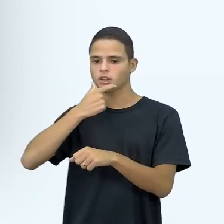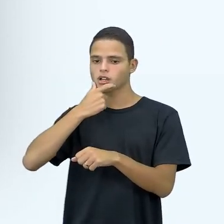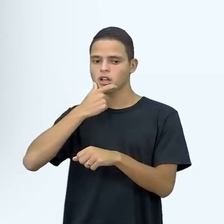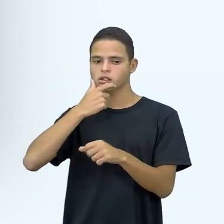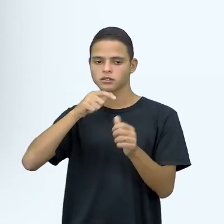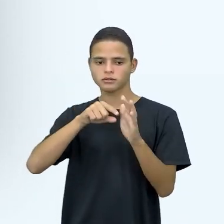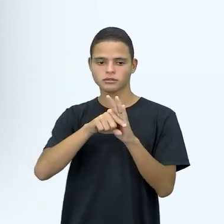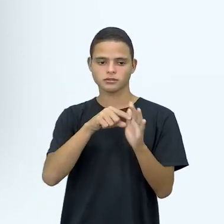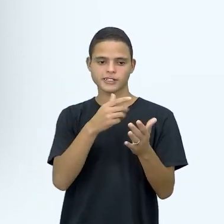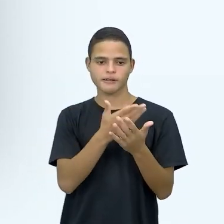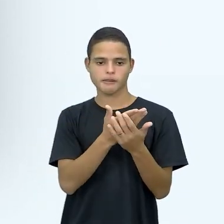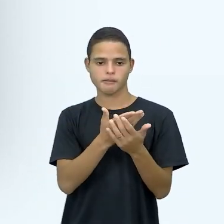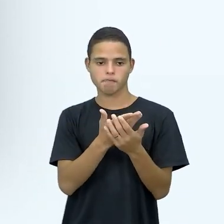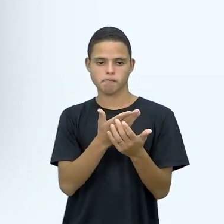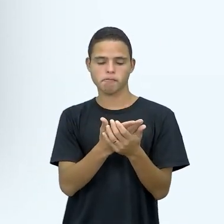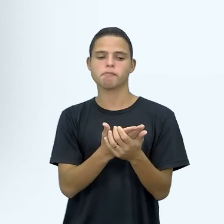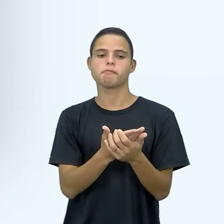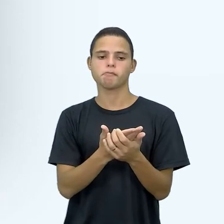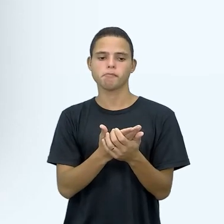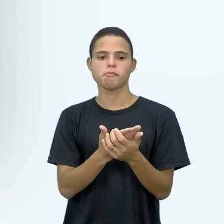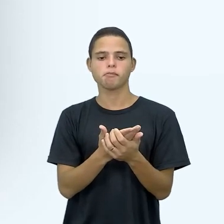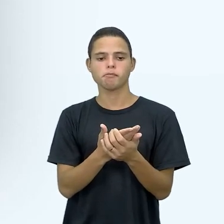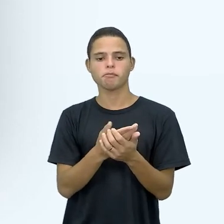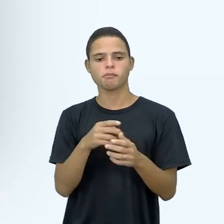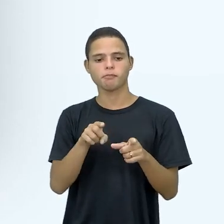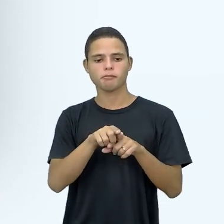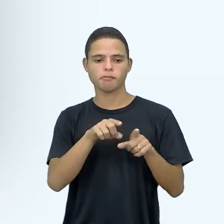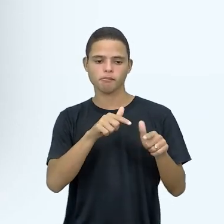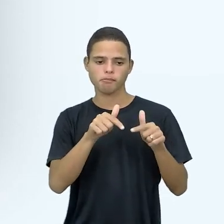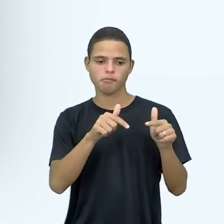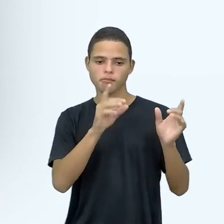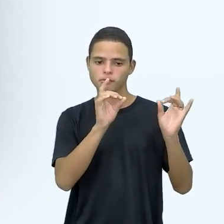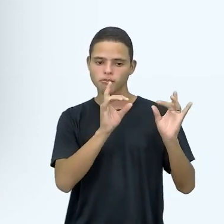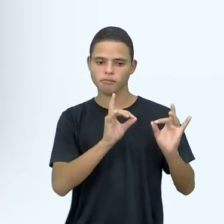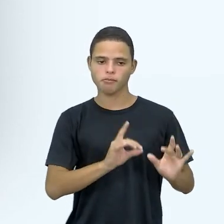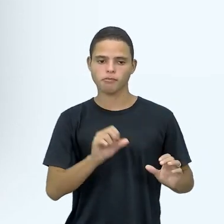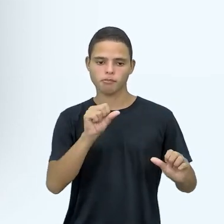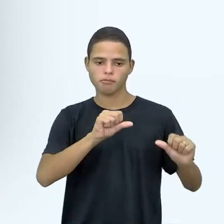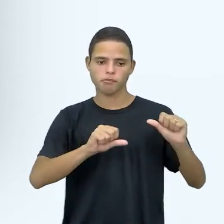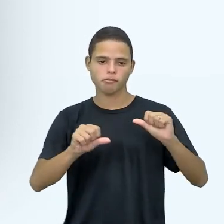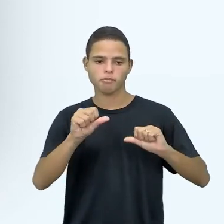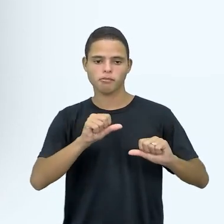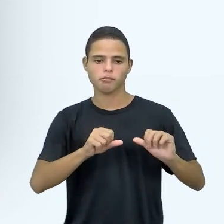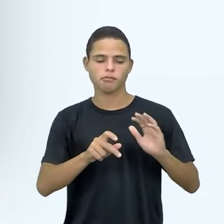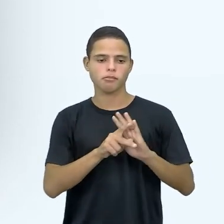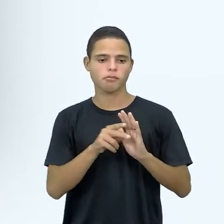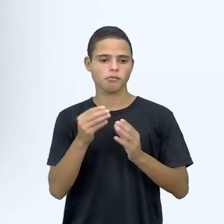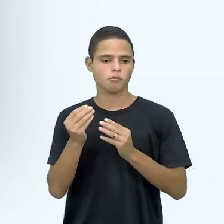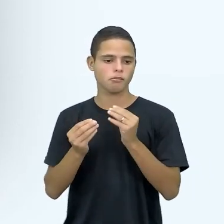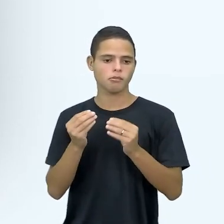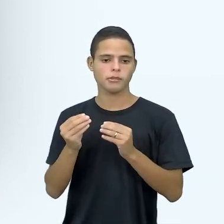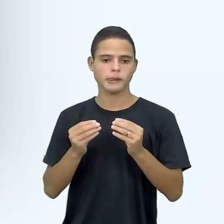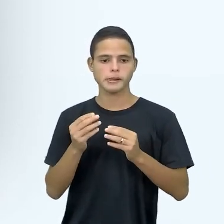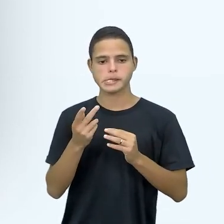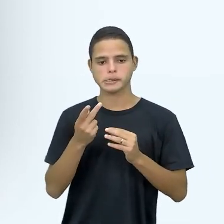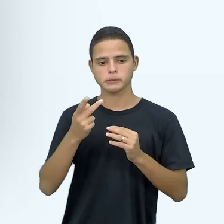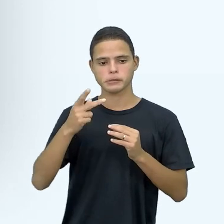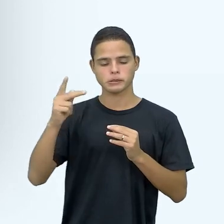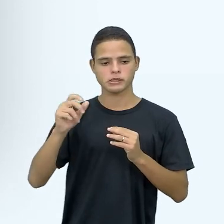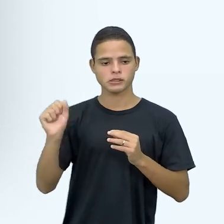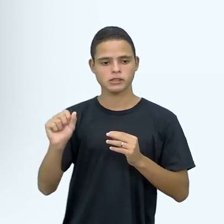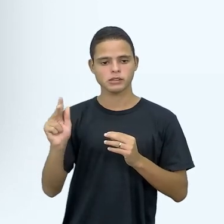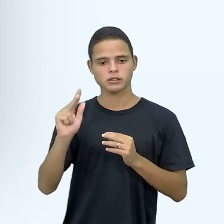justamente aqueles mesmos fármacos e trabalhei com a especiação química, justamente, como eles praticamente, em que